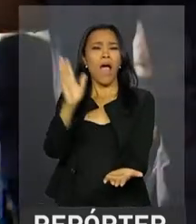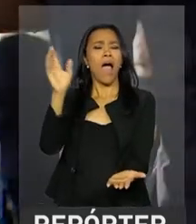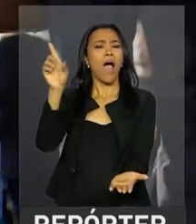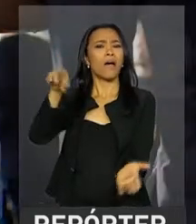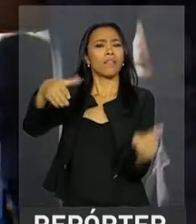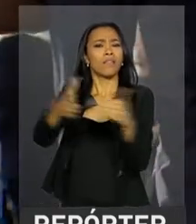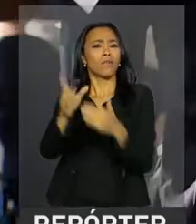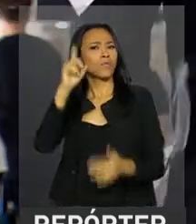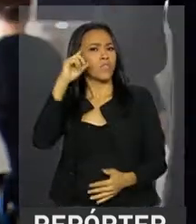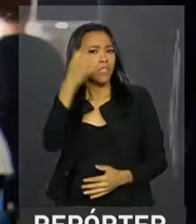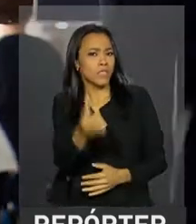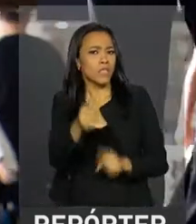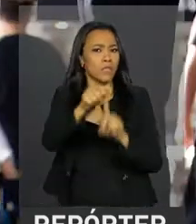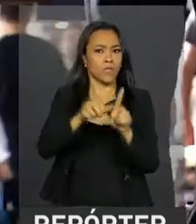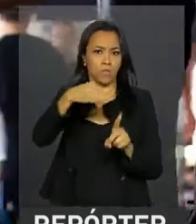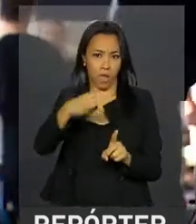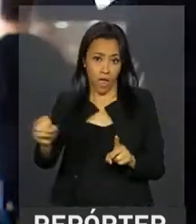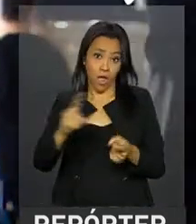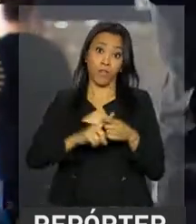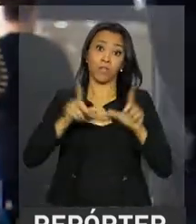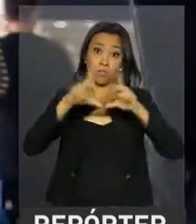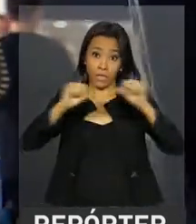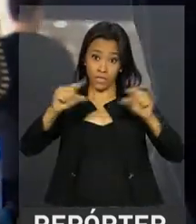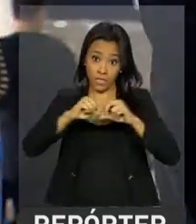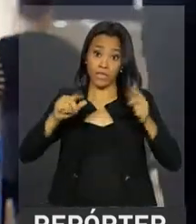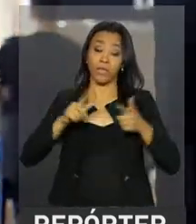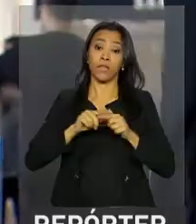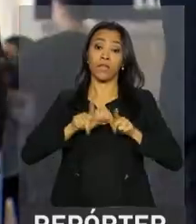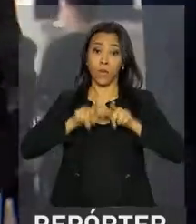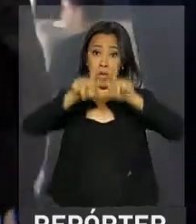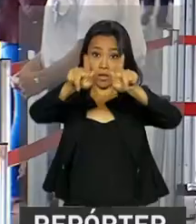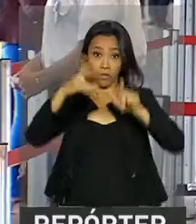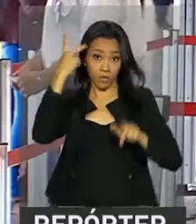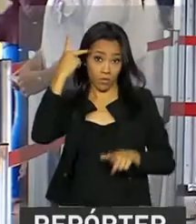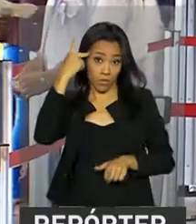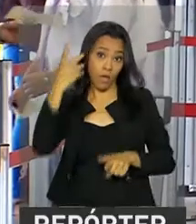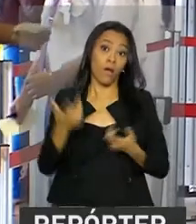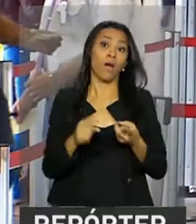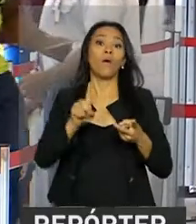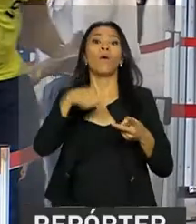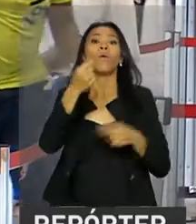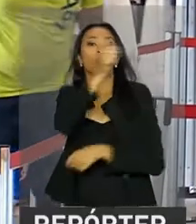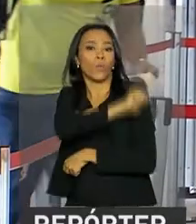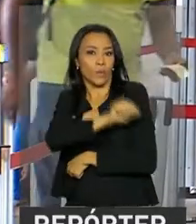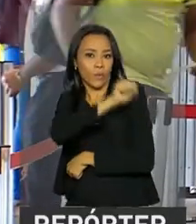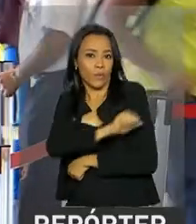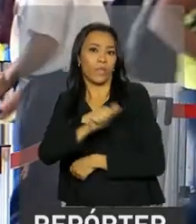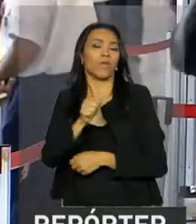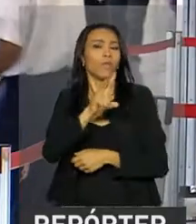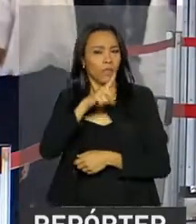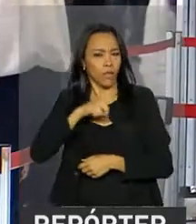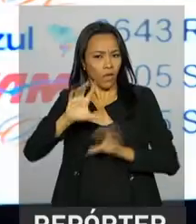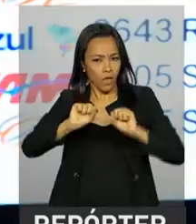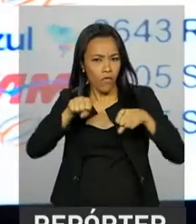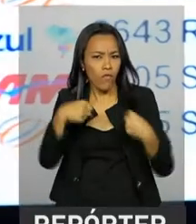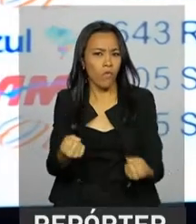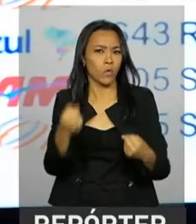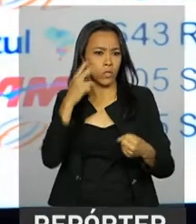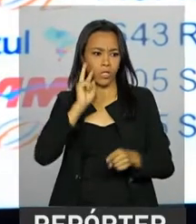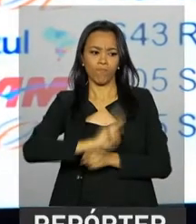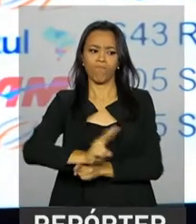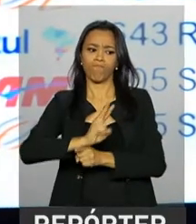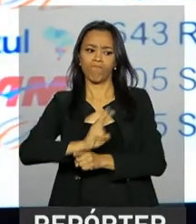março, os aeroportos de Brasília, Guarulhos, em São Paulo e Galeão, no Rio de Janeiro, terão reforço de